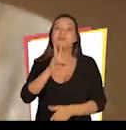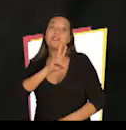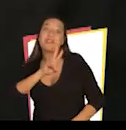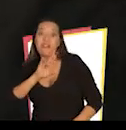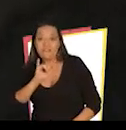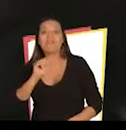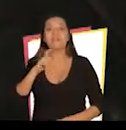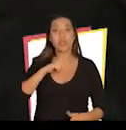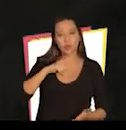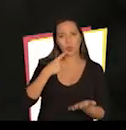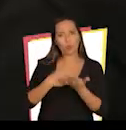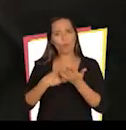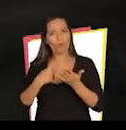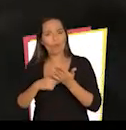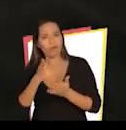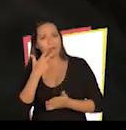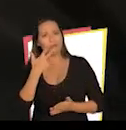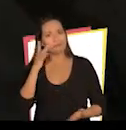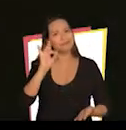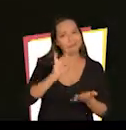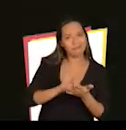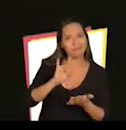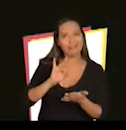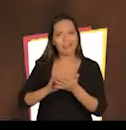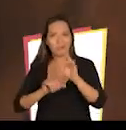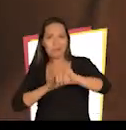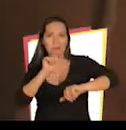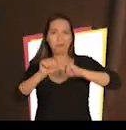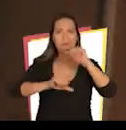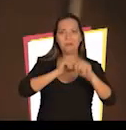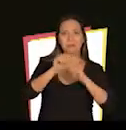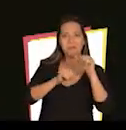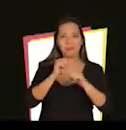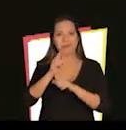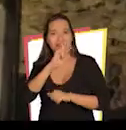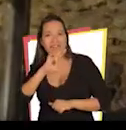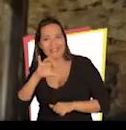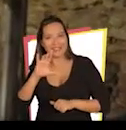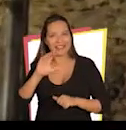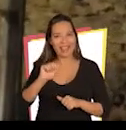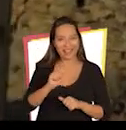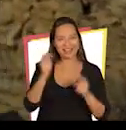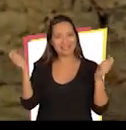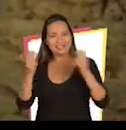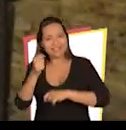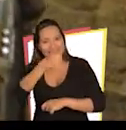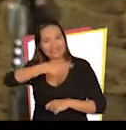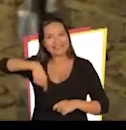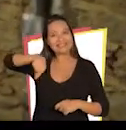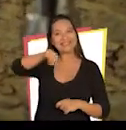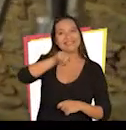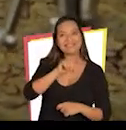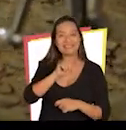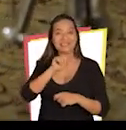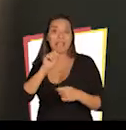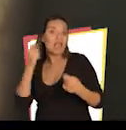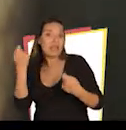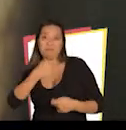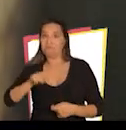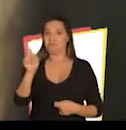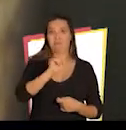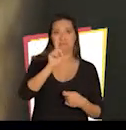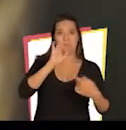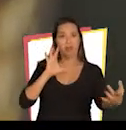verdade Mudar a cidade Tá na nossa mão Sem aliança vendida